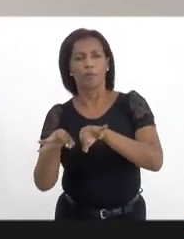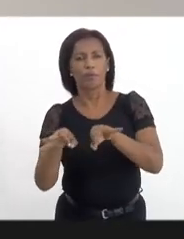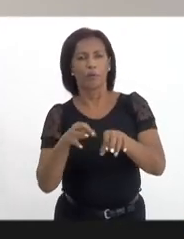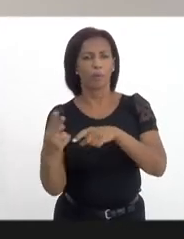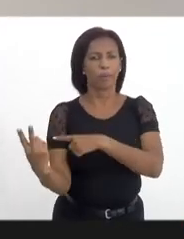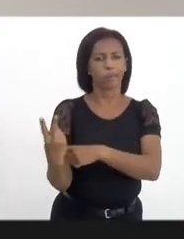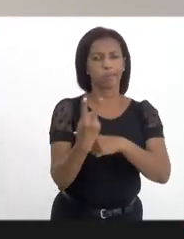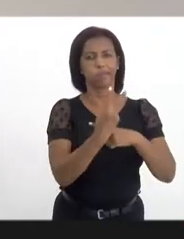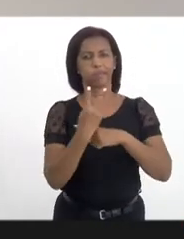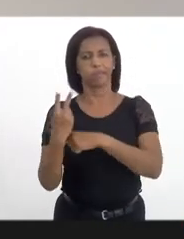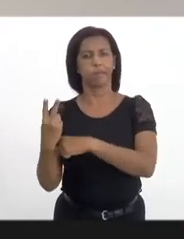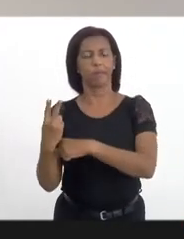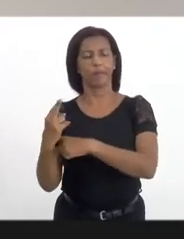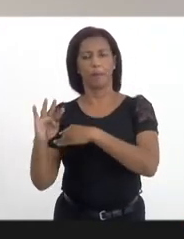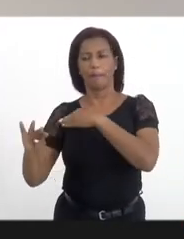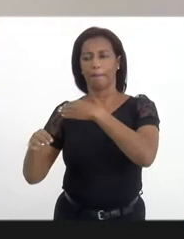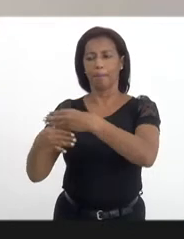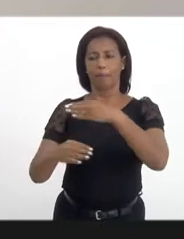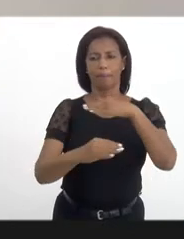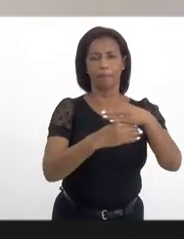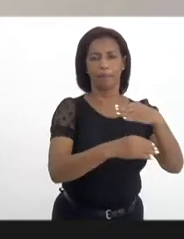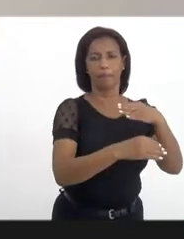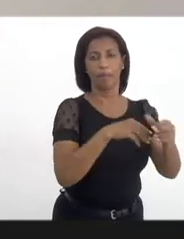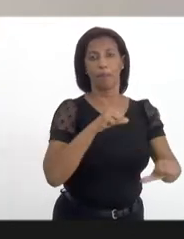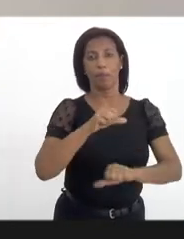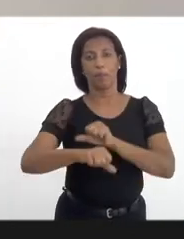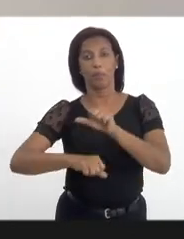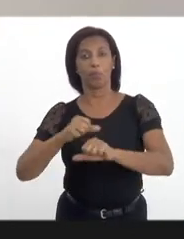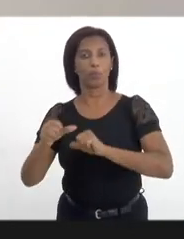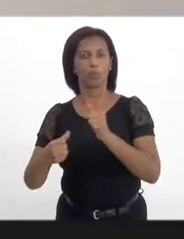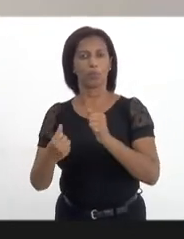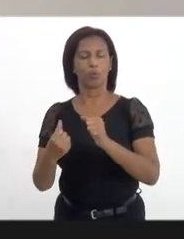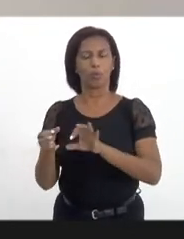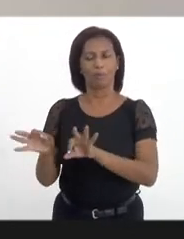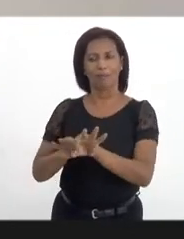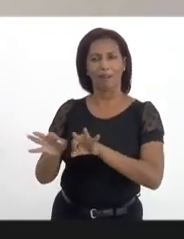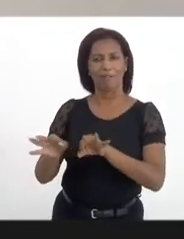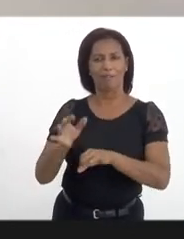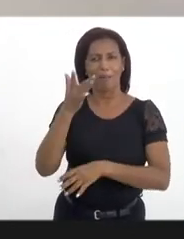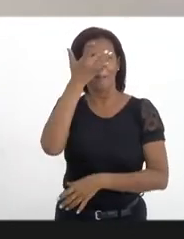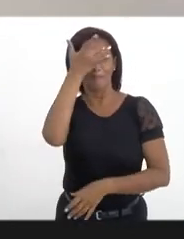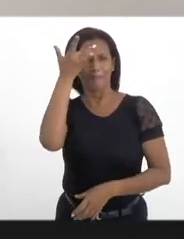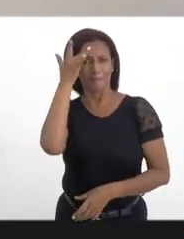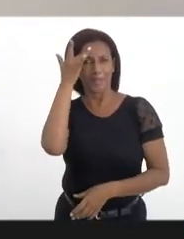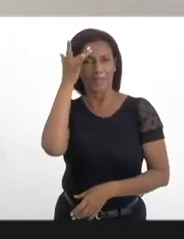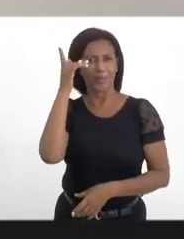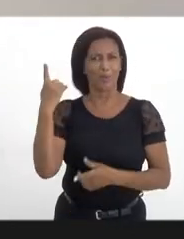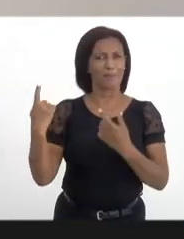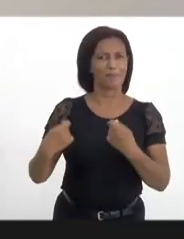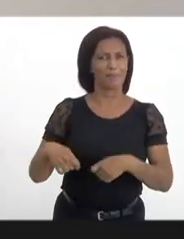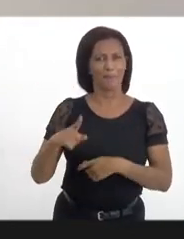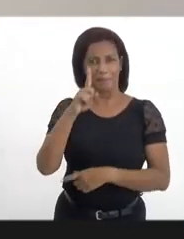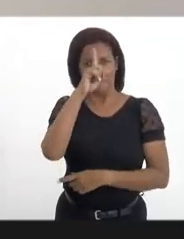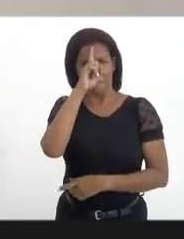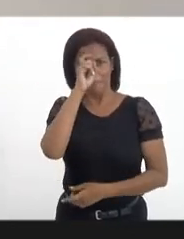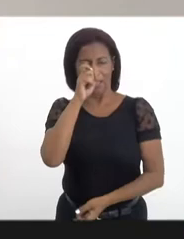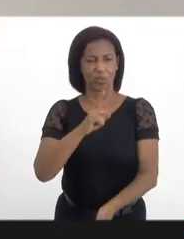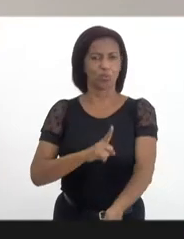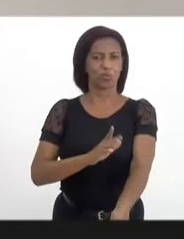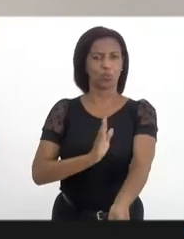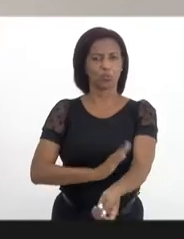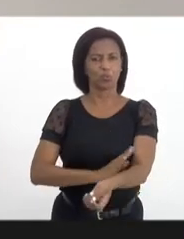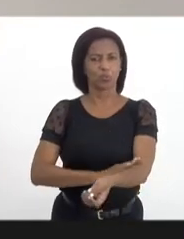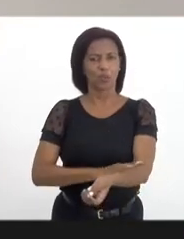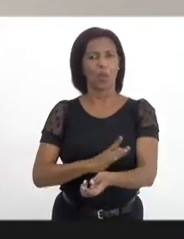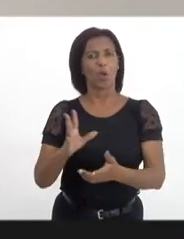e provavelmente alterou o atendimento dos atendimentos dos dependentes químicos. Sabemos que muitos são atendidos